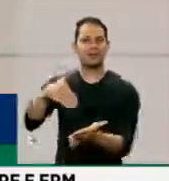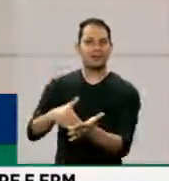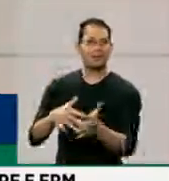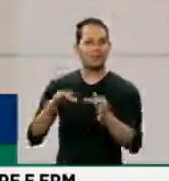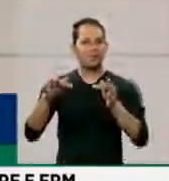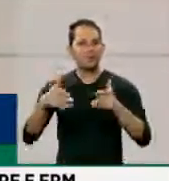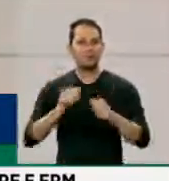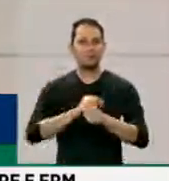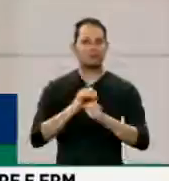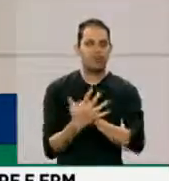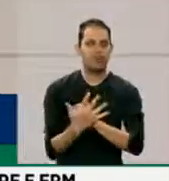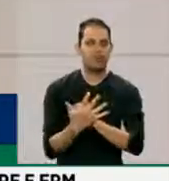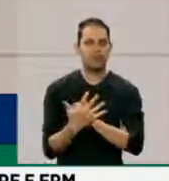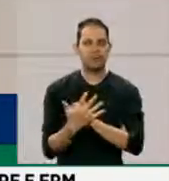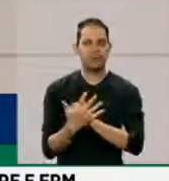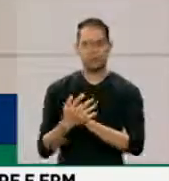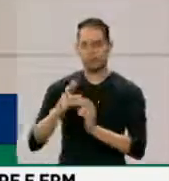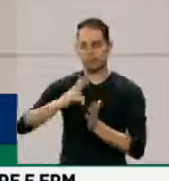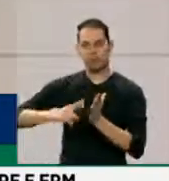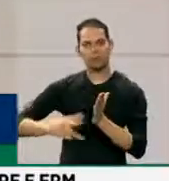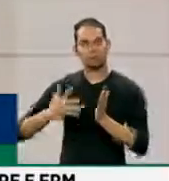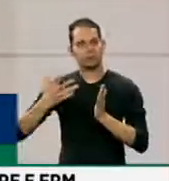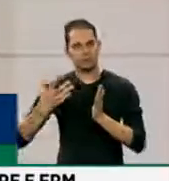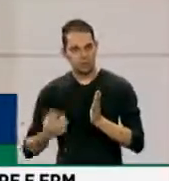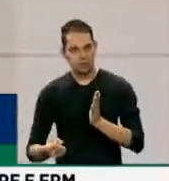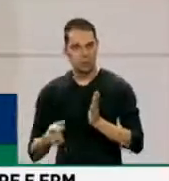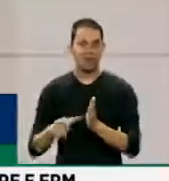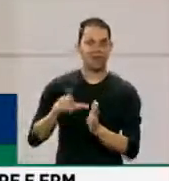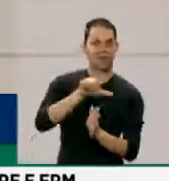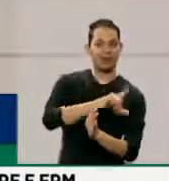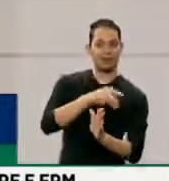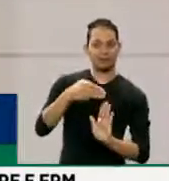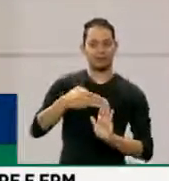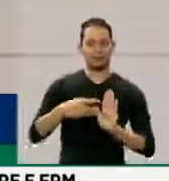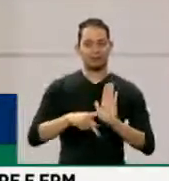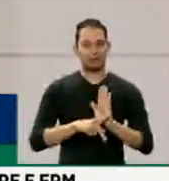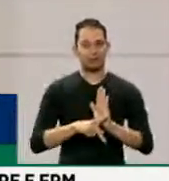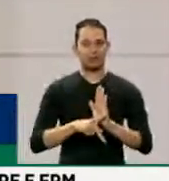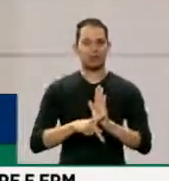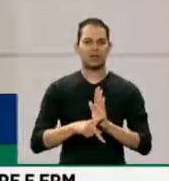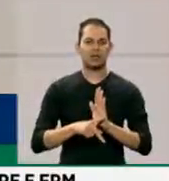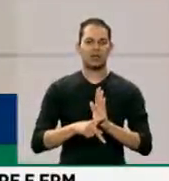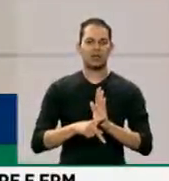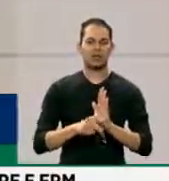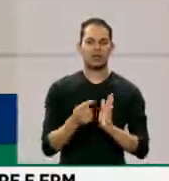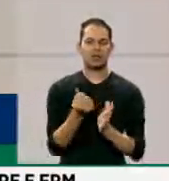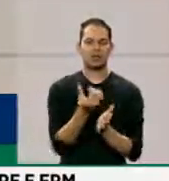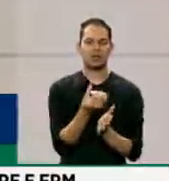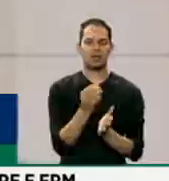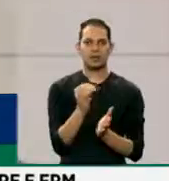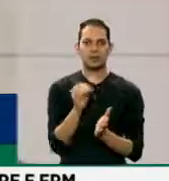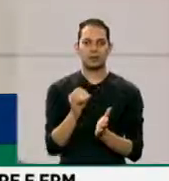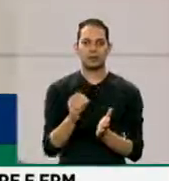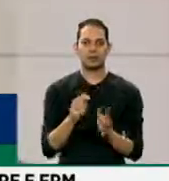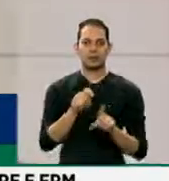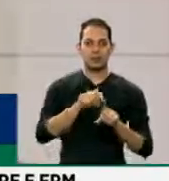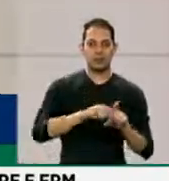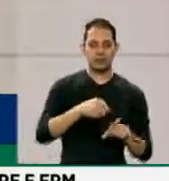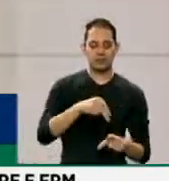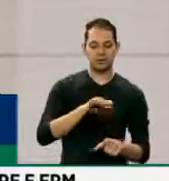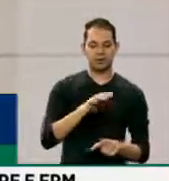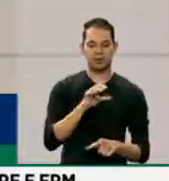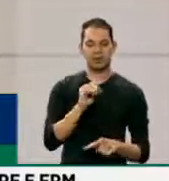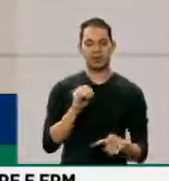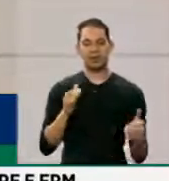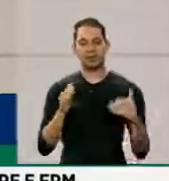acolheu em parte a nossa emenda, antes a medida provisória previa o auxílio de março a junho, nós propusemos